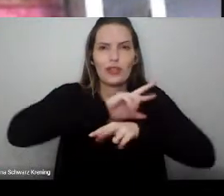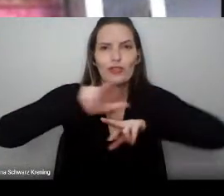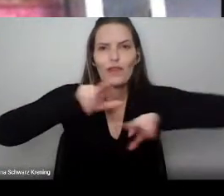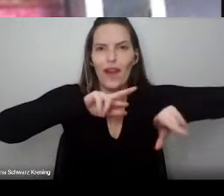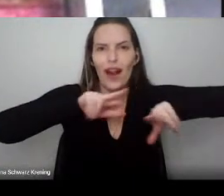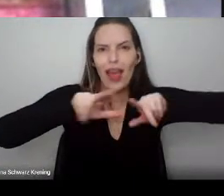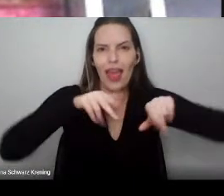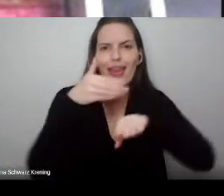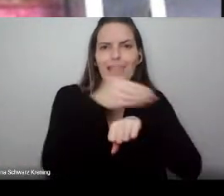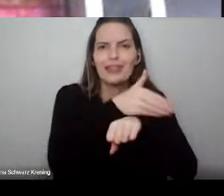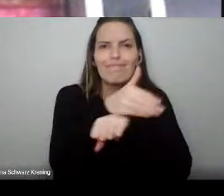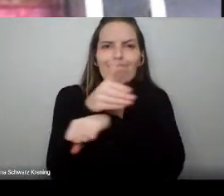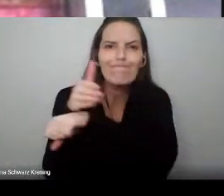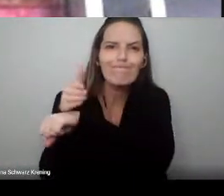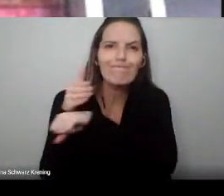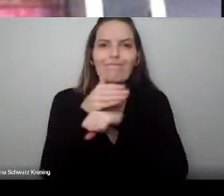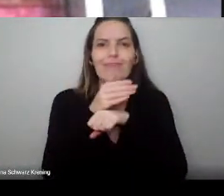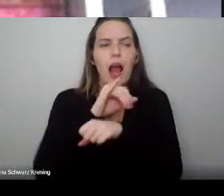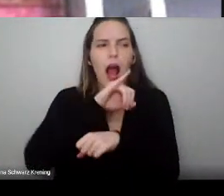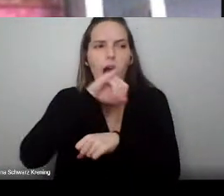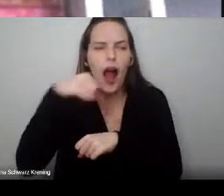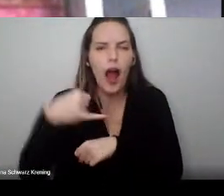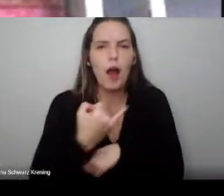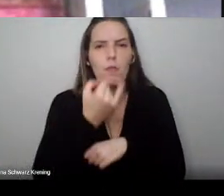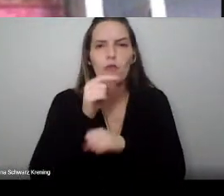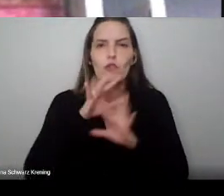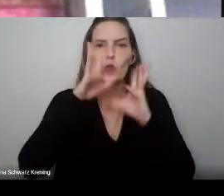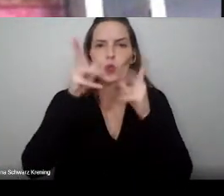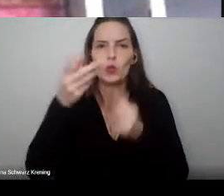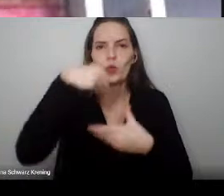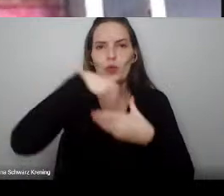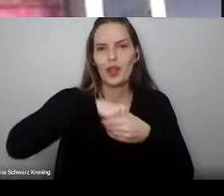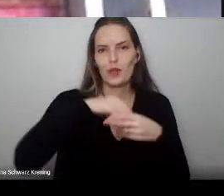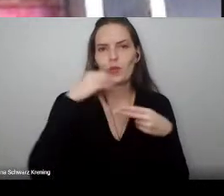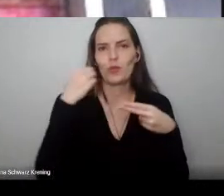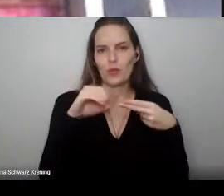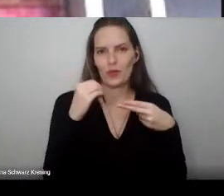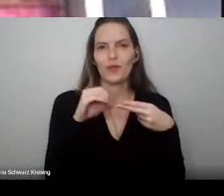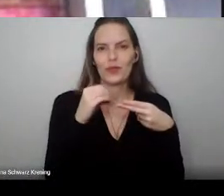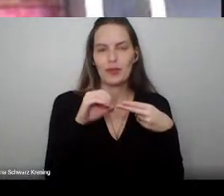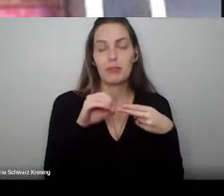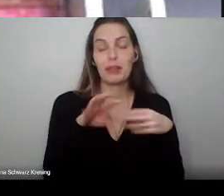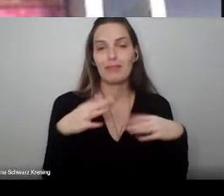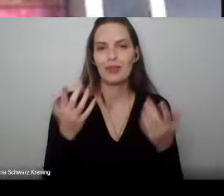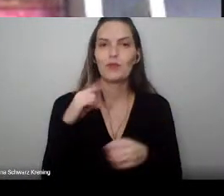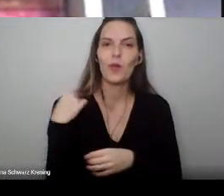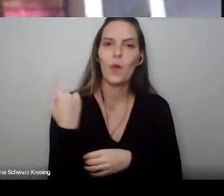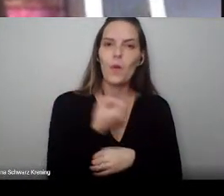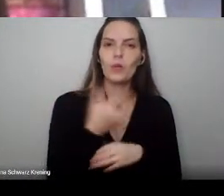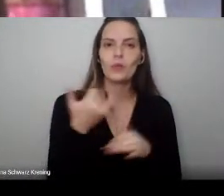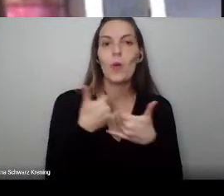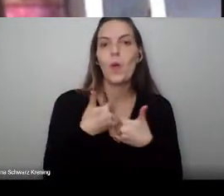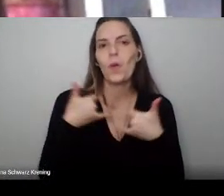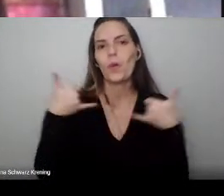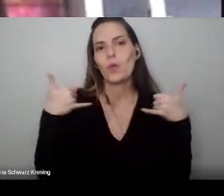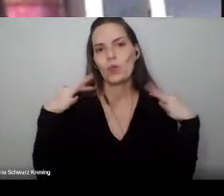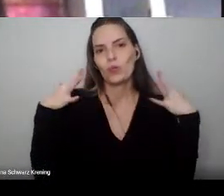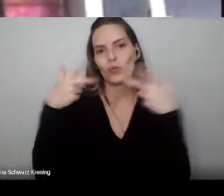Aproveitaram ao máximo tudo que a universidade tinha a oferecer. Então, gente tem muito orgulho, muito orgulho de todos.